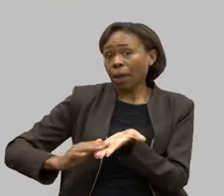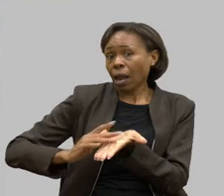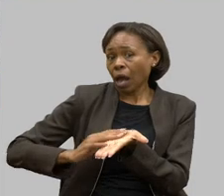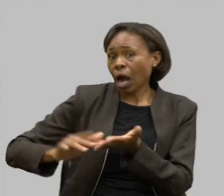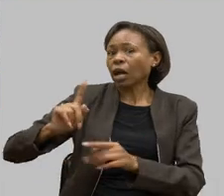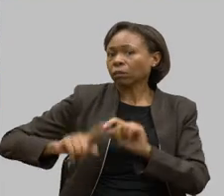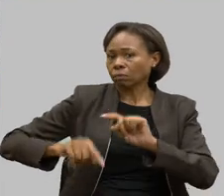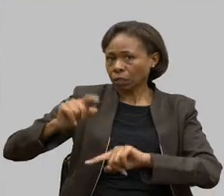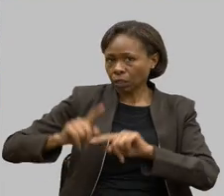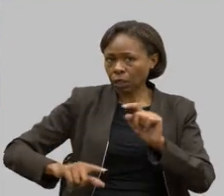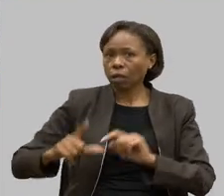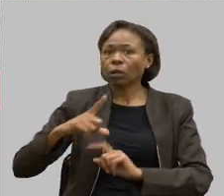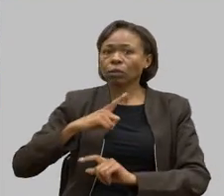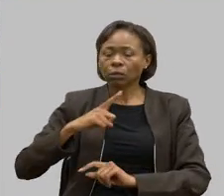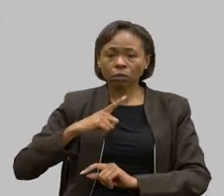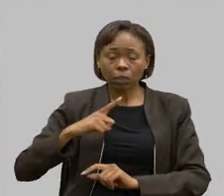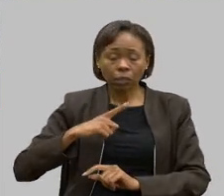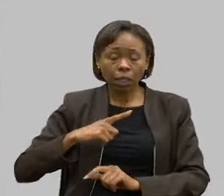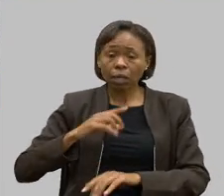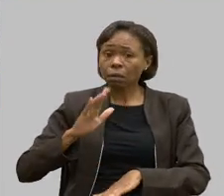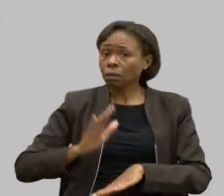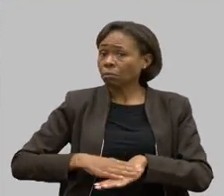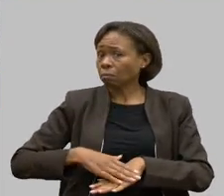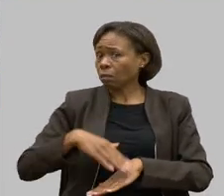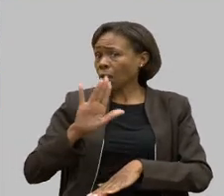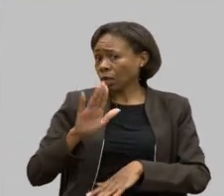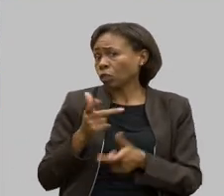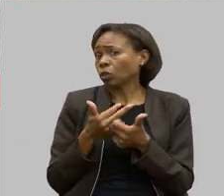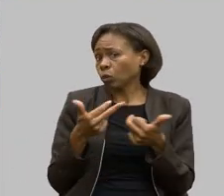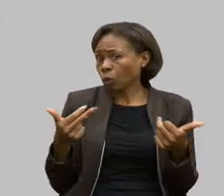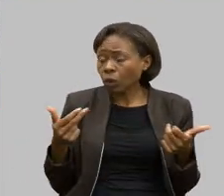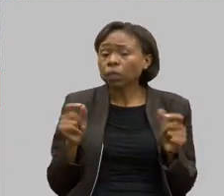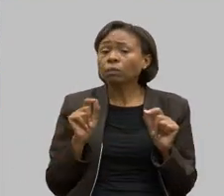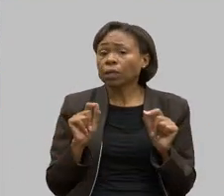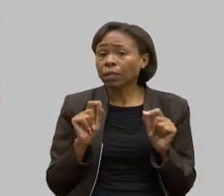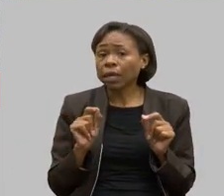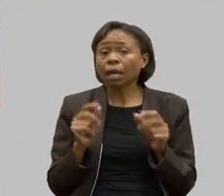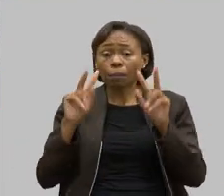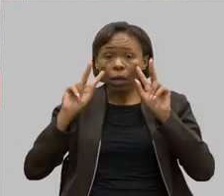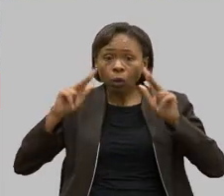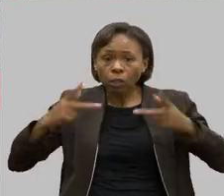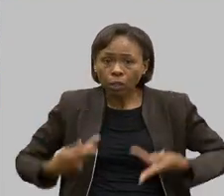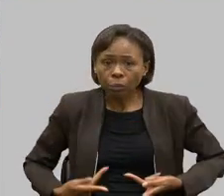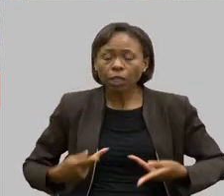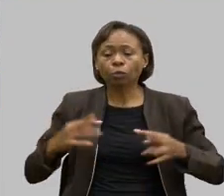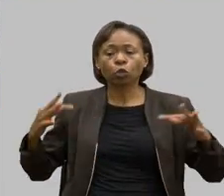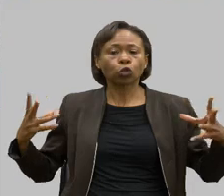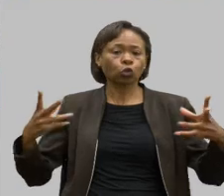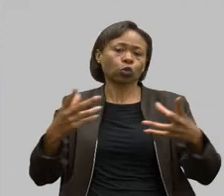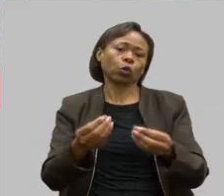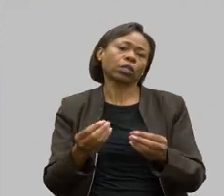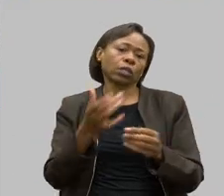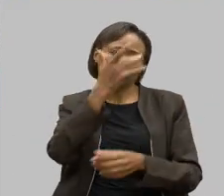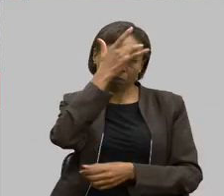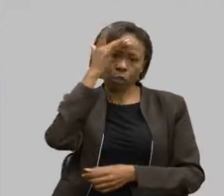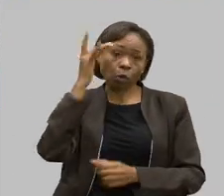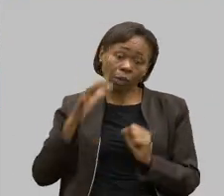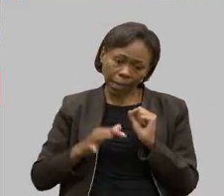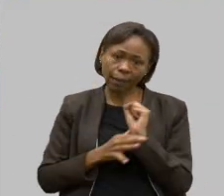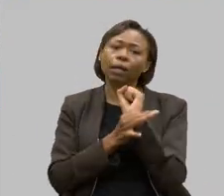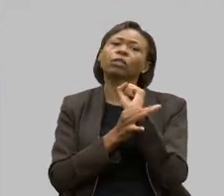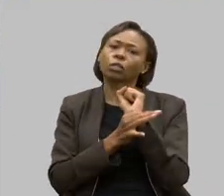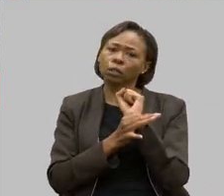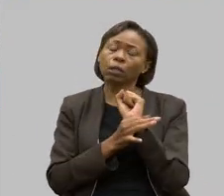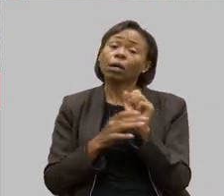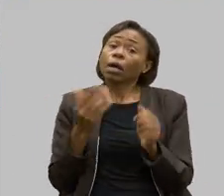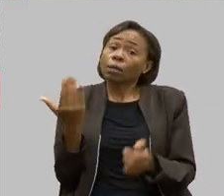ruídos, enfim, estamos cada vez mais buscando ser um evento realmente para todos. É muito importante a gente reforçar isso, porque, quando